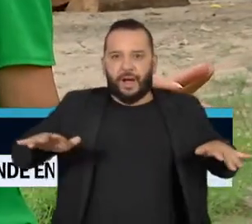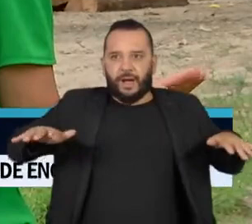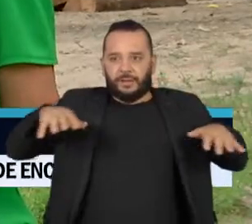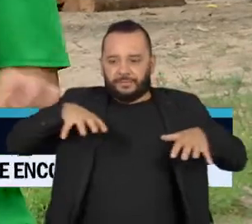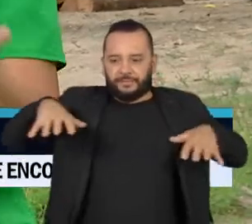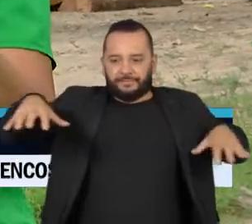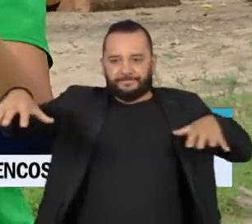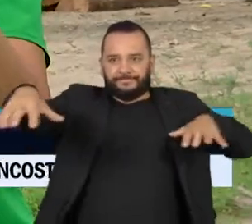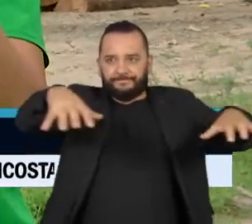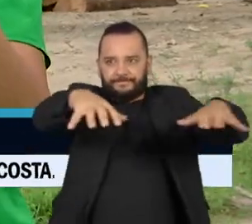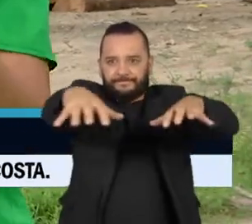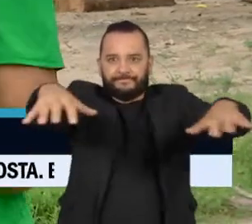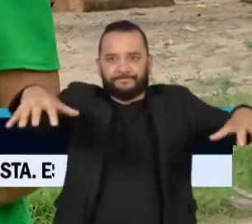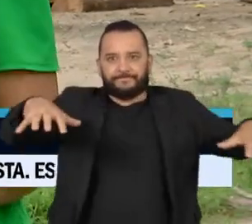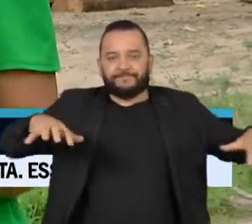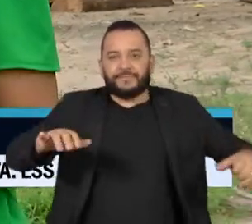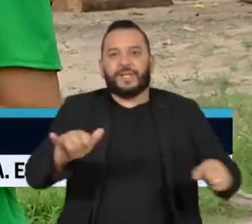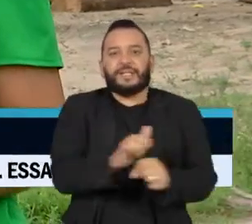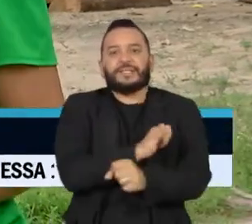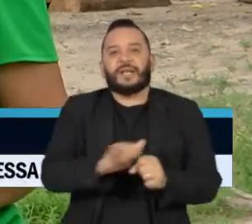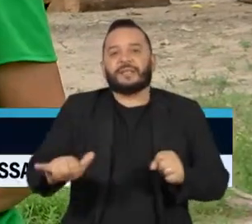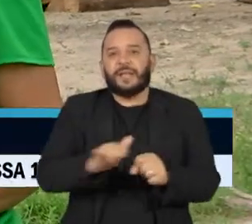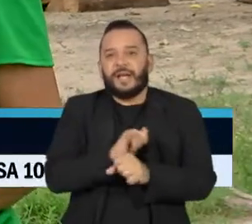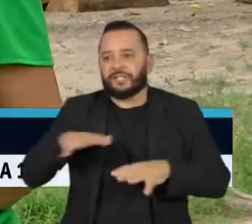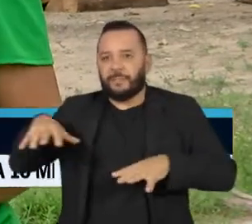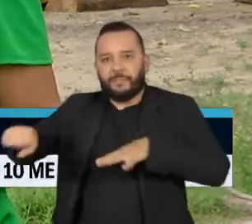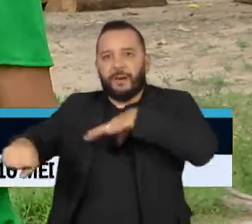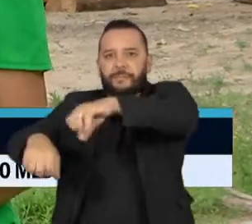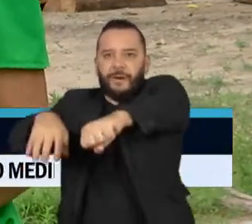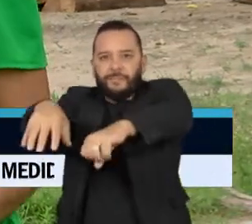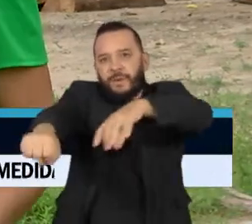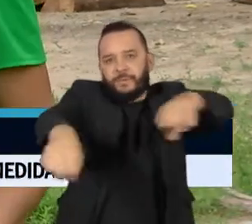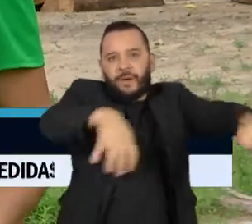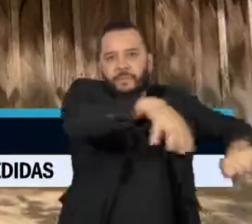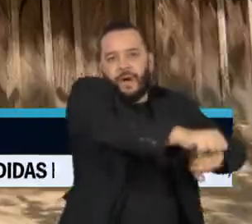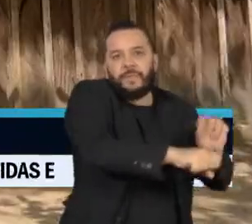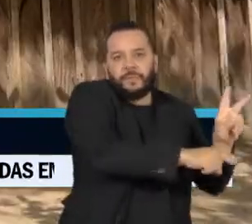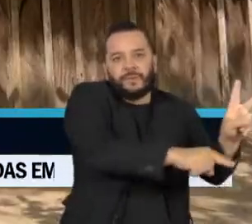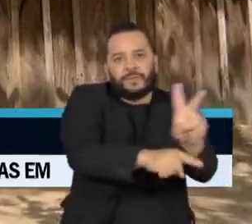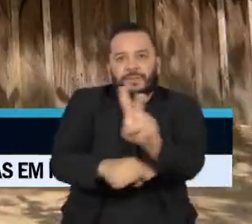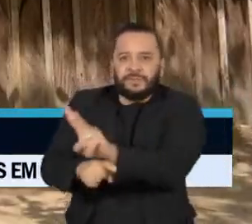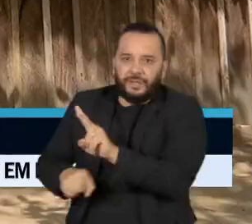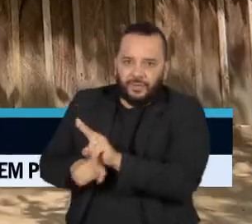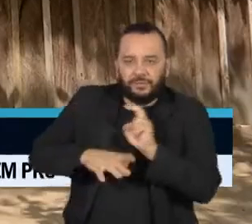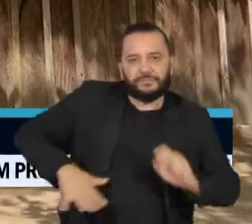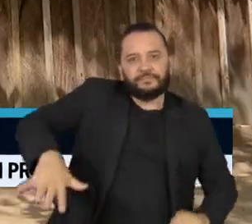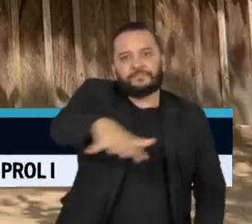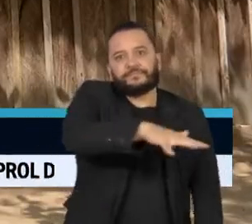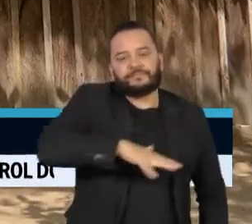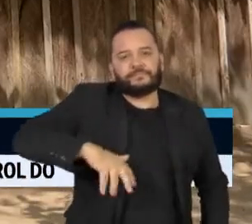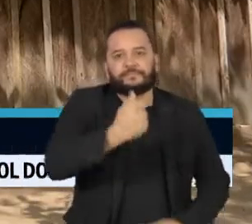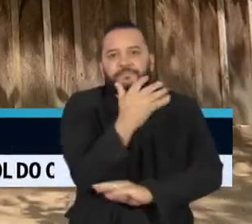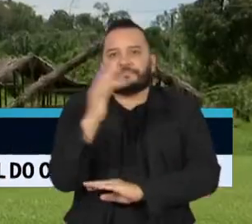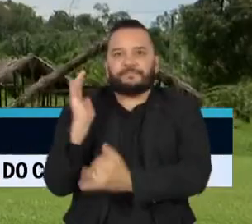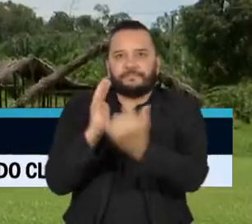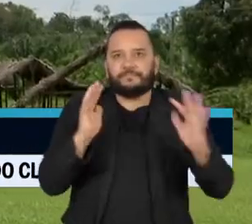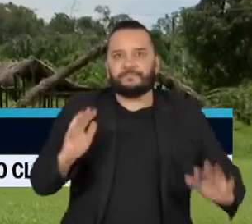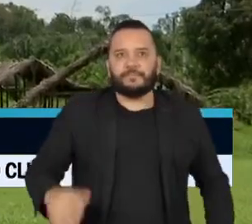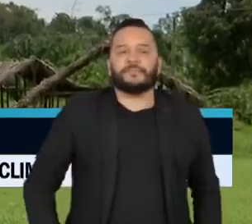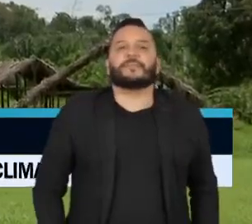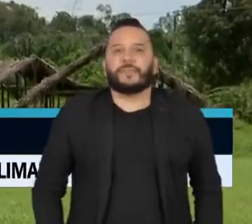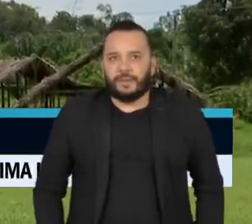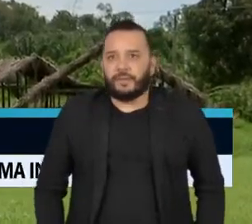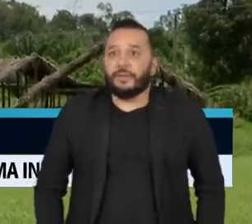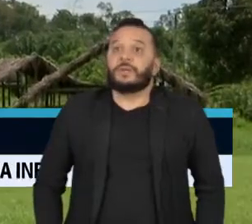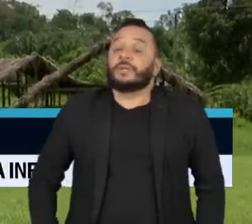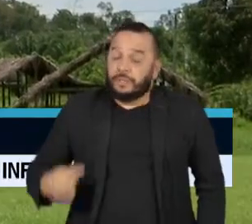território em uma estratégia política de ocupação e proteção da floresta. Muitas aldeias novas foram